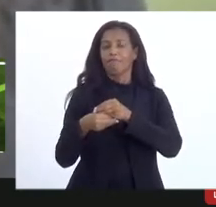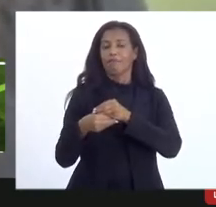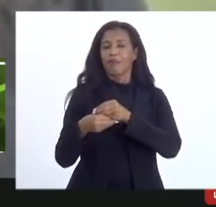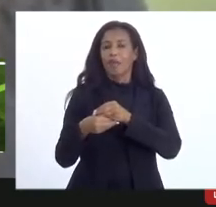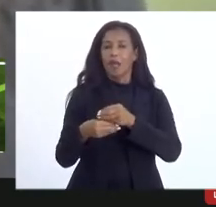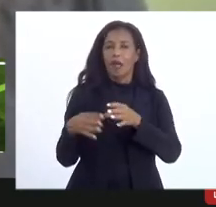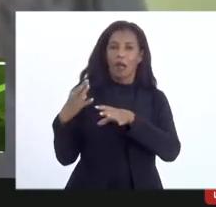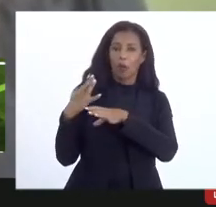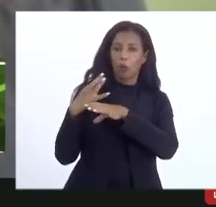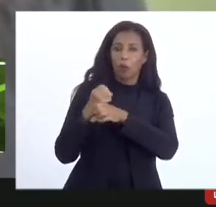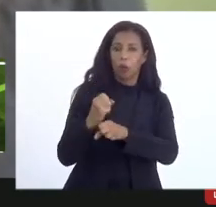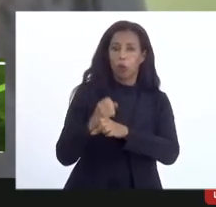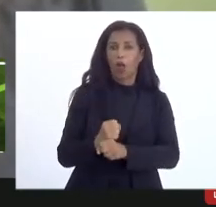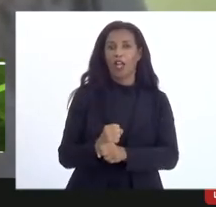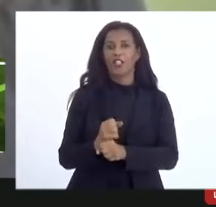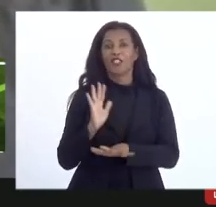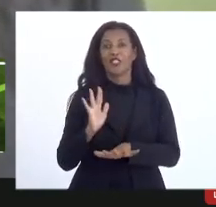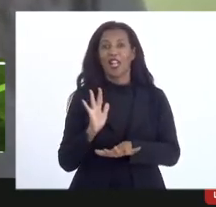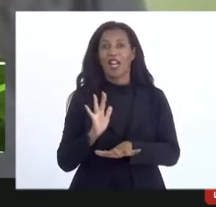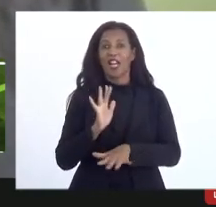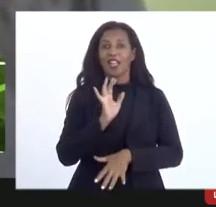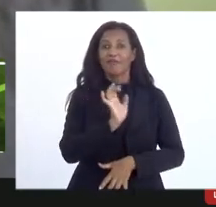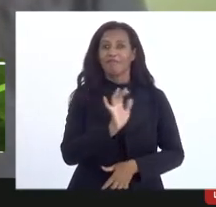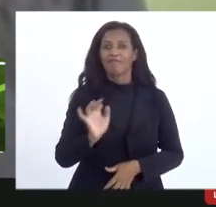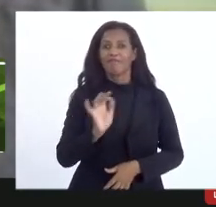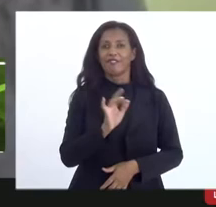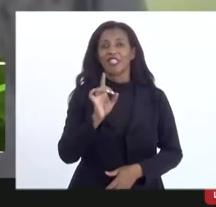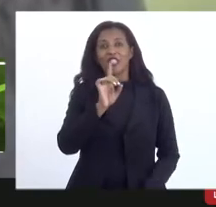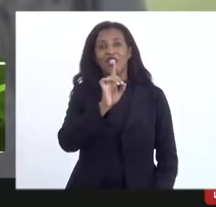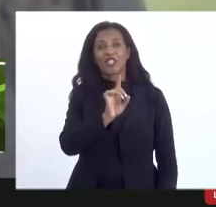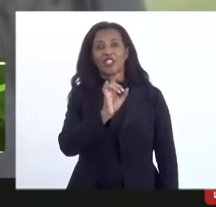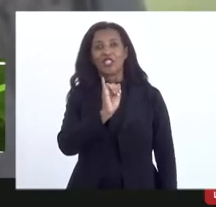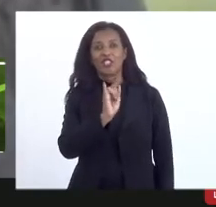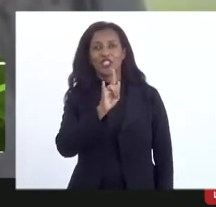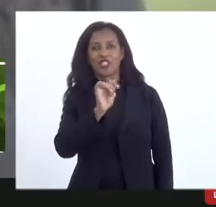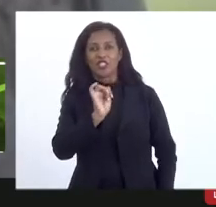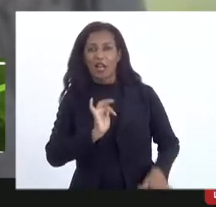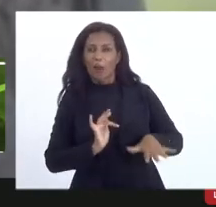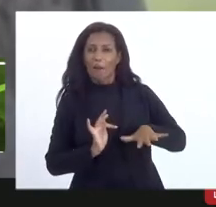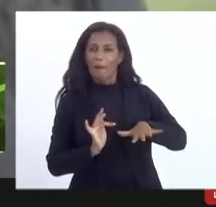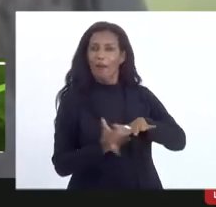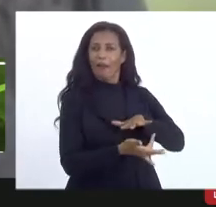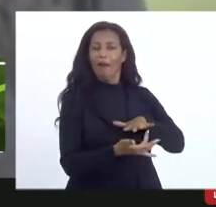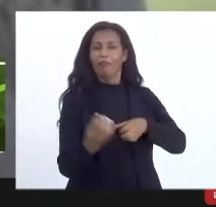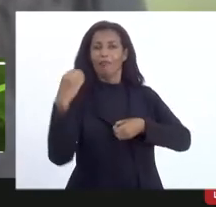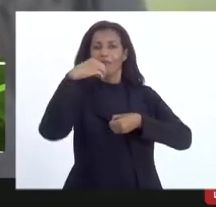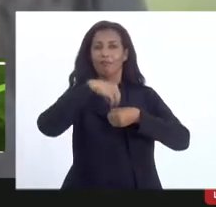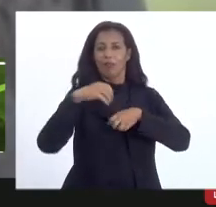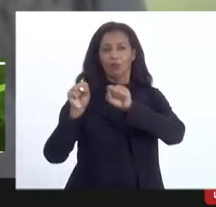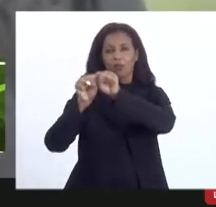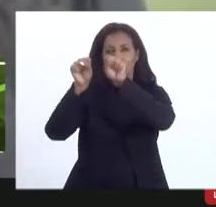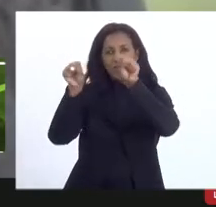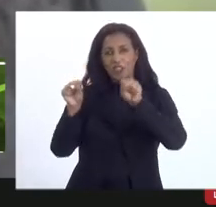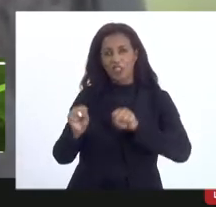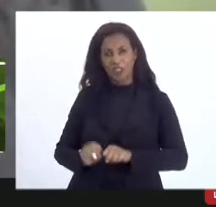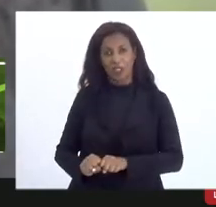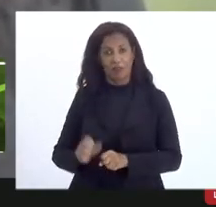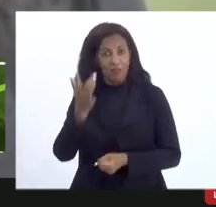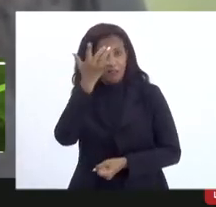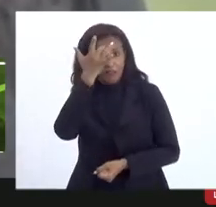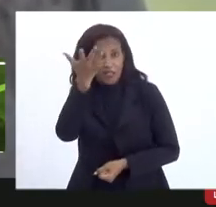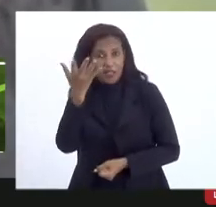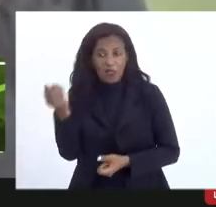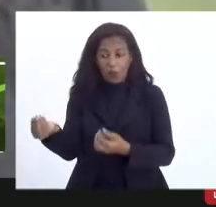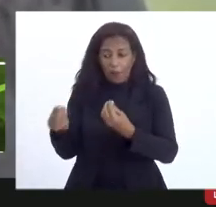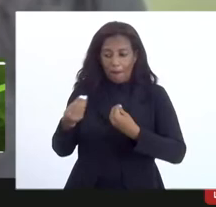contas digital. Ela é feita dentro do sistema do Desenvolve Cultura o que facilitou muito